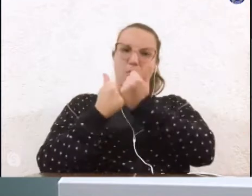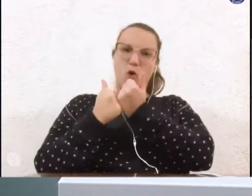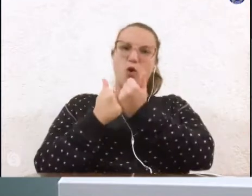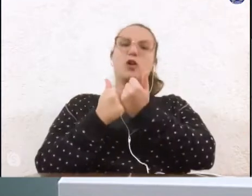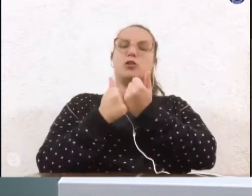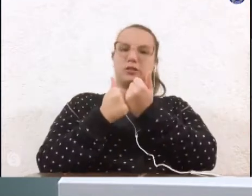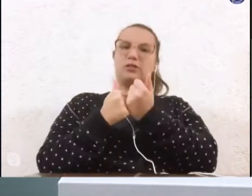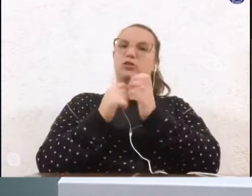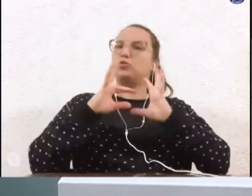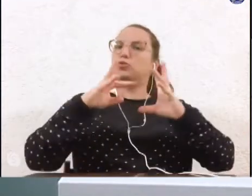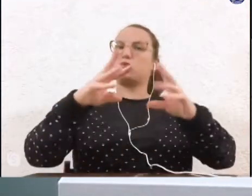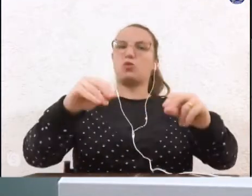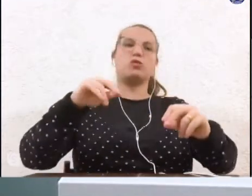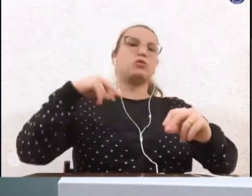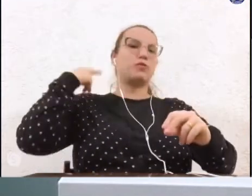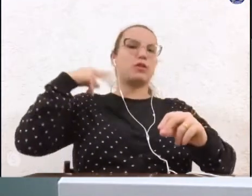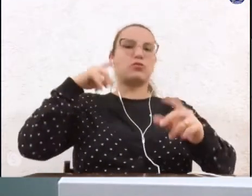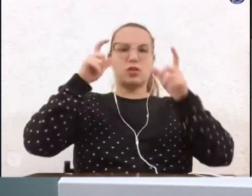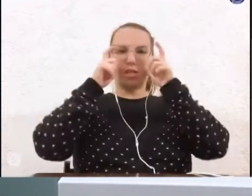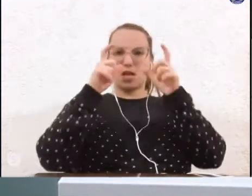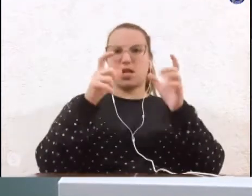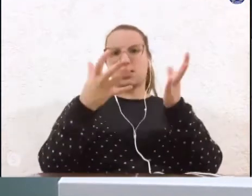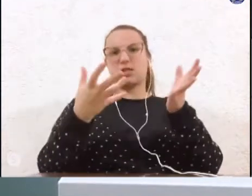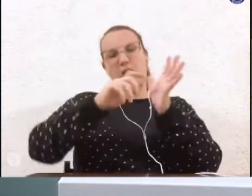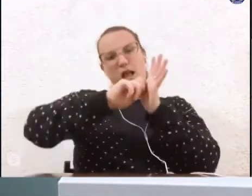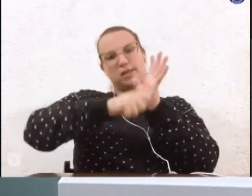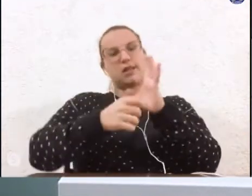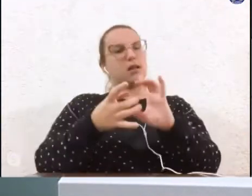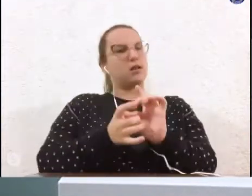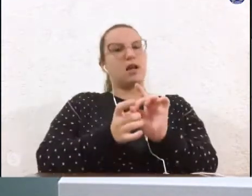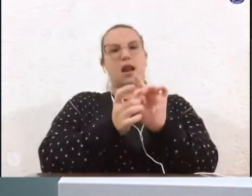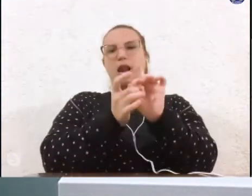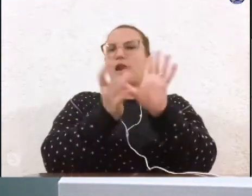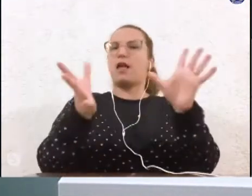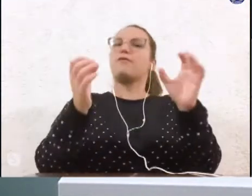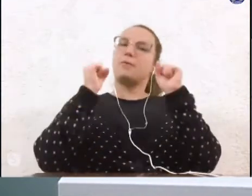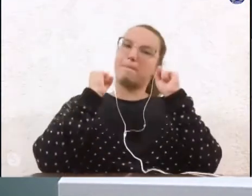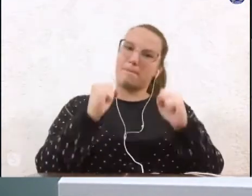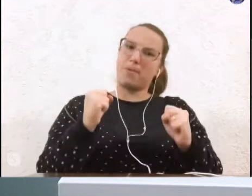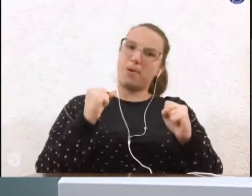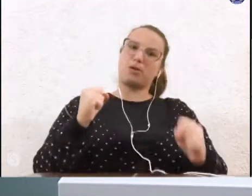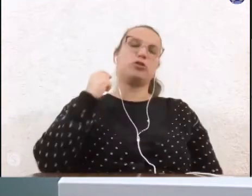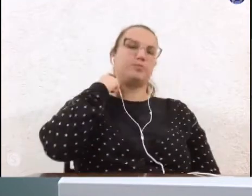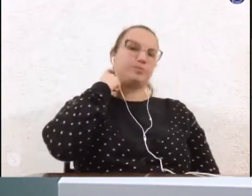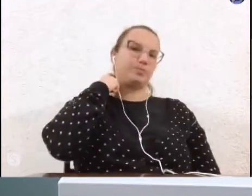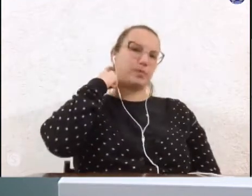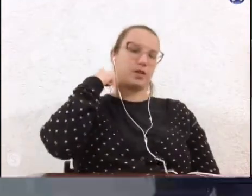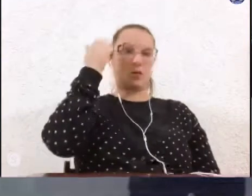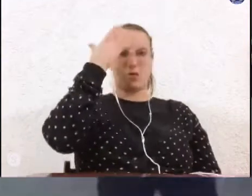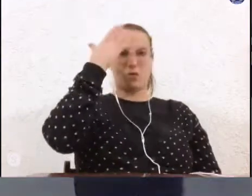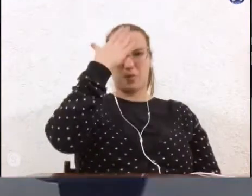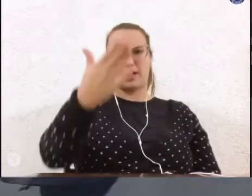dos vereadores e todos aqueles que queiram assinar esse importante requerimento. Meu muito obrigado.